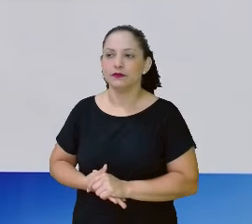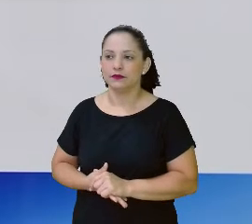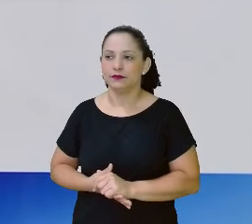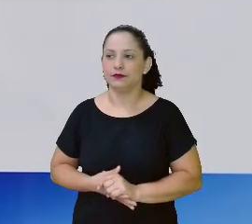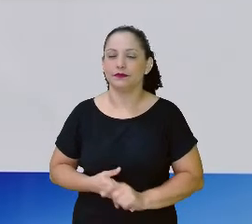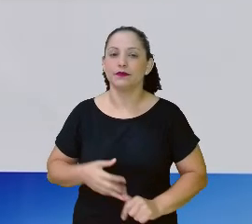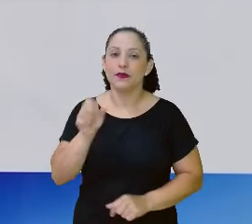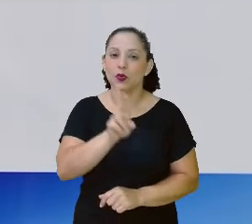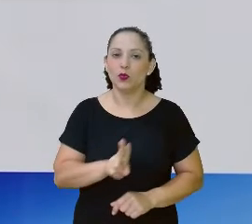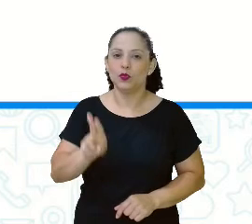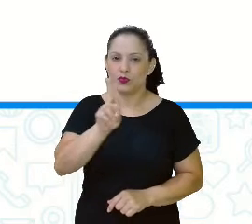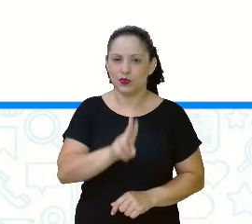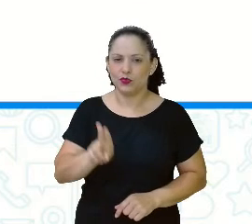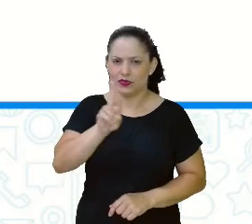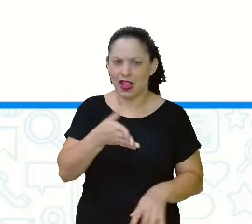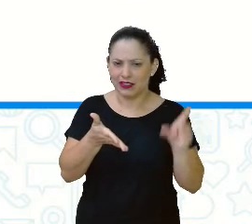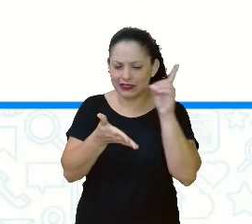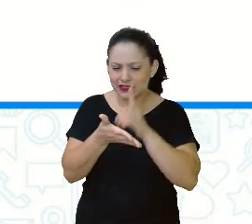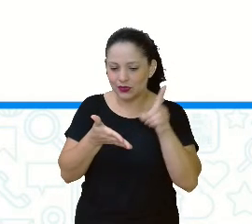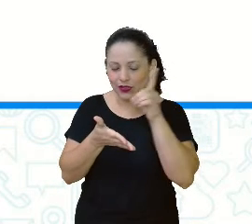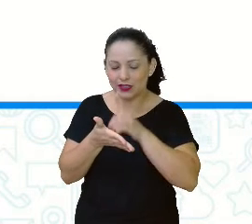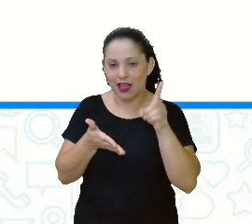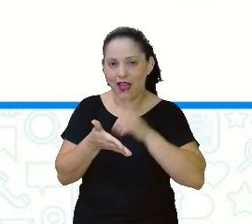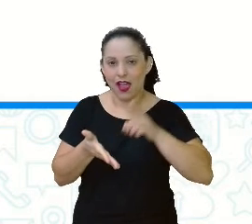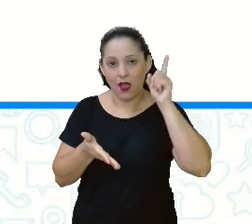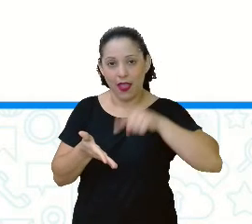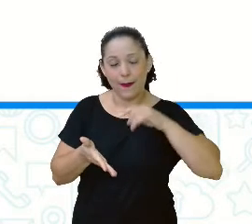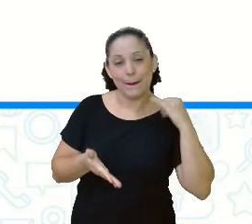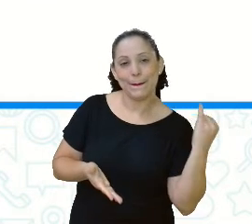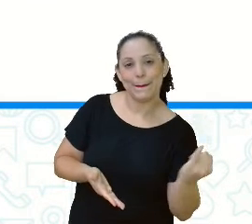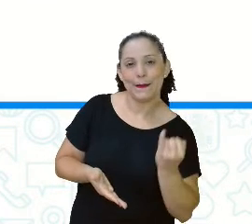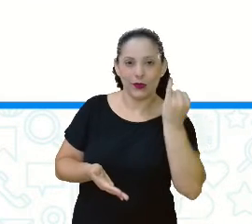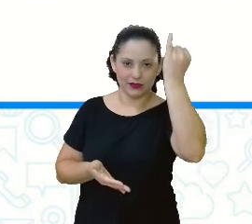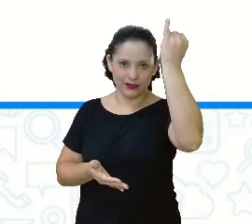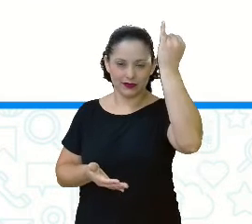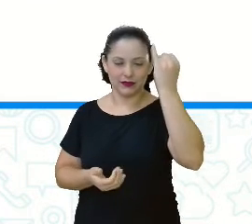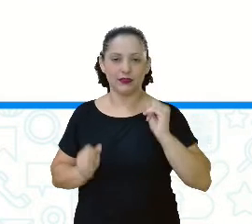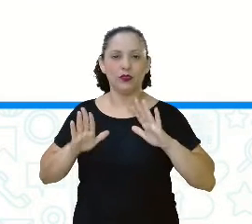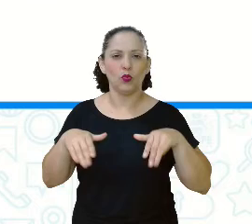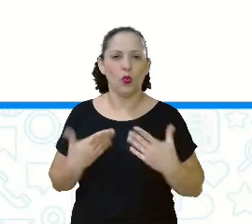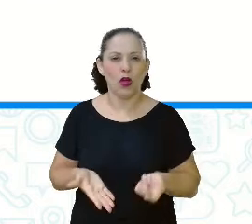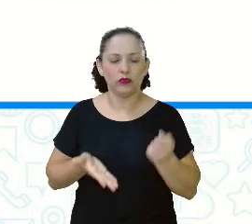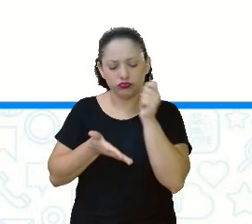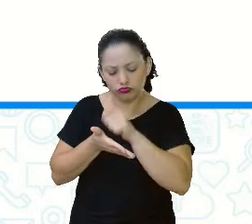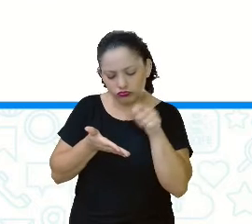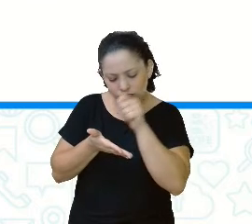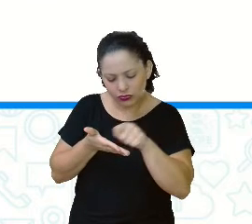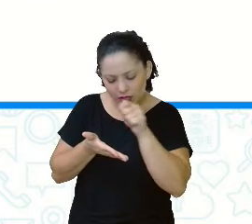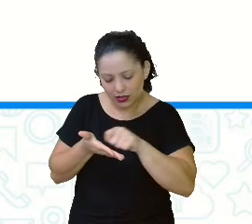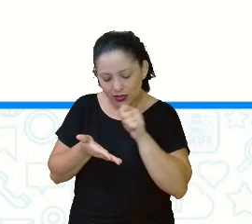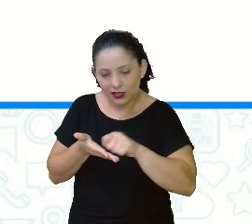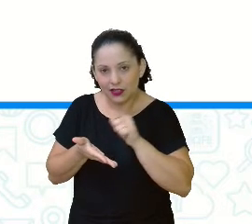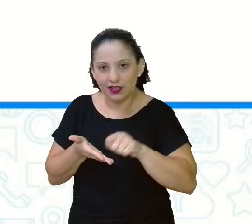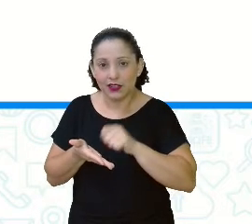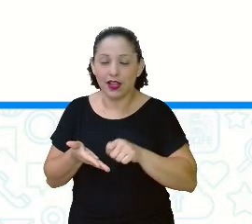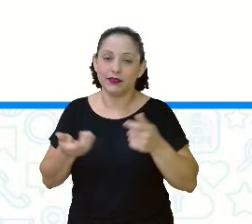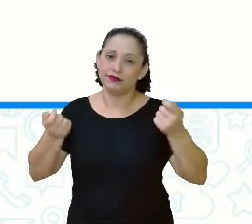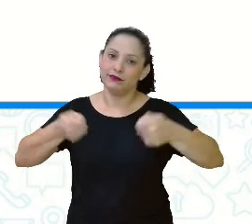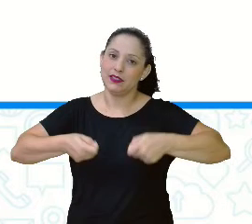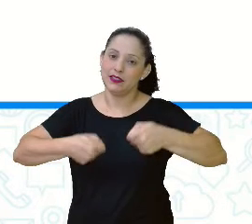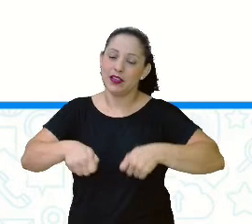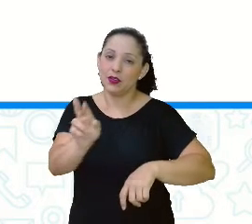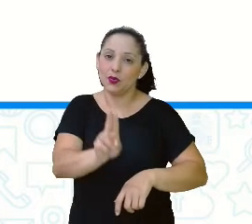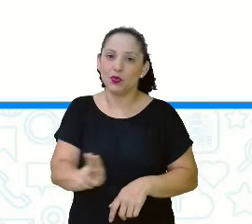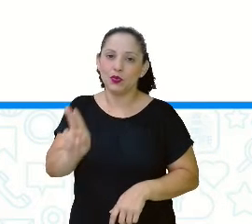O uso do dicionário é importante hábito no momento da linguagem escrita. Por isso, devemos saber